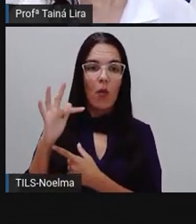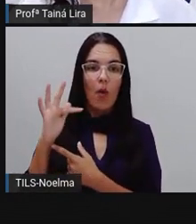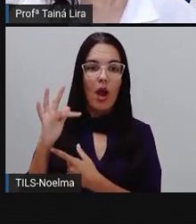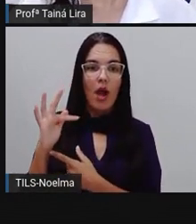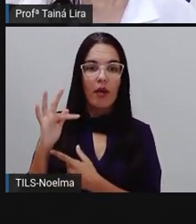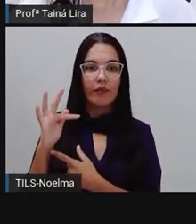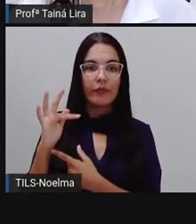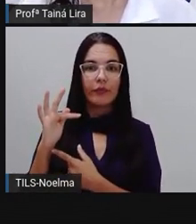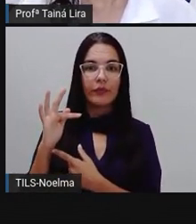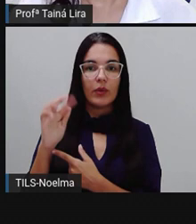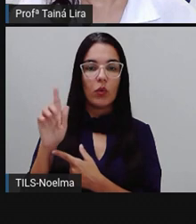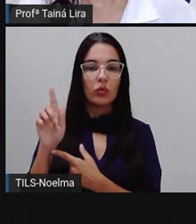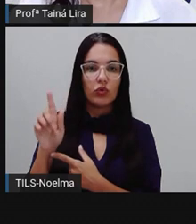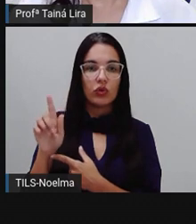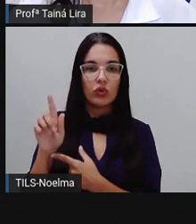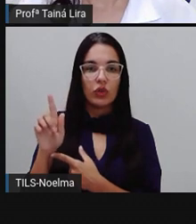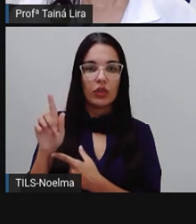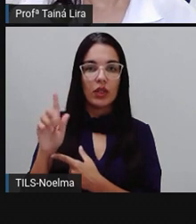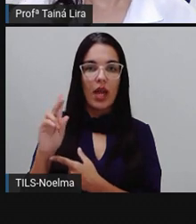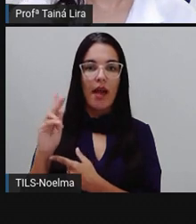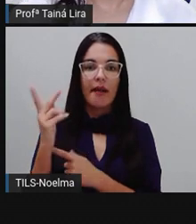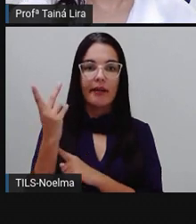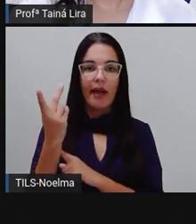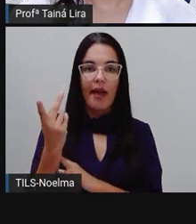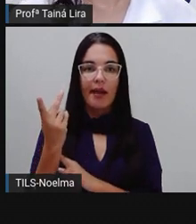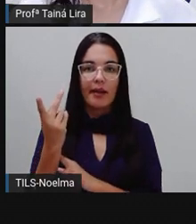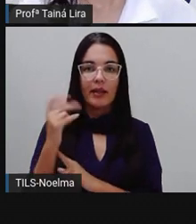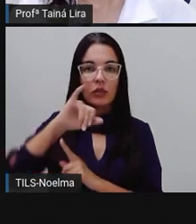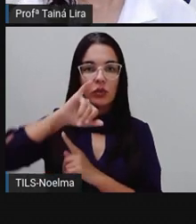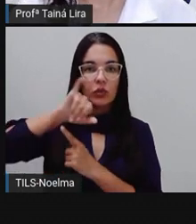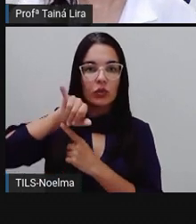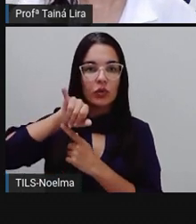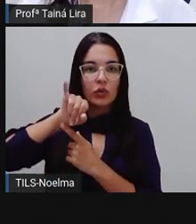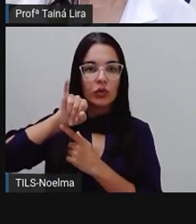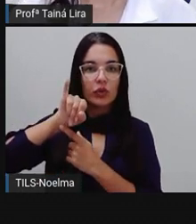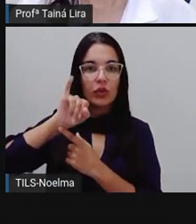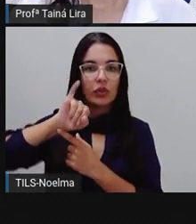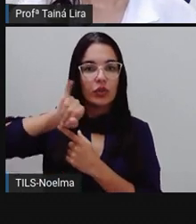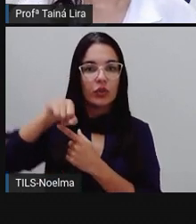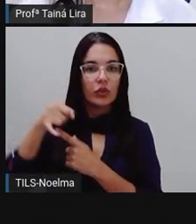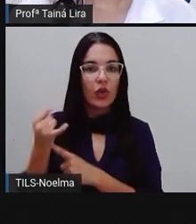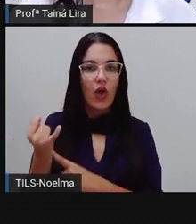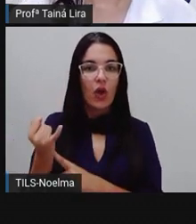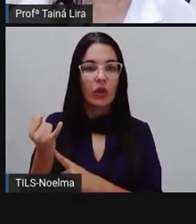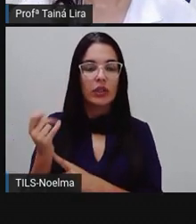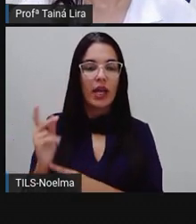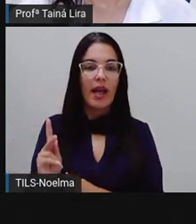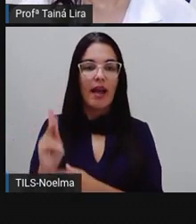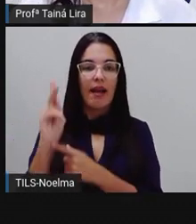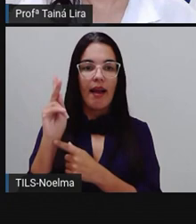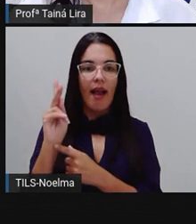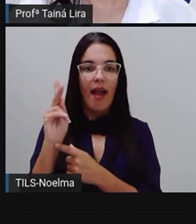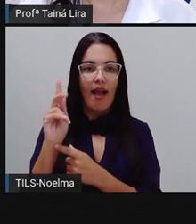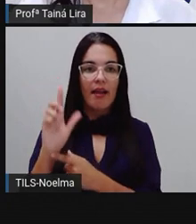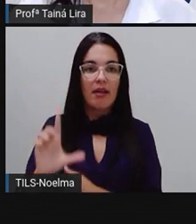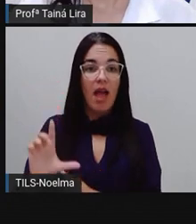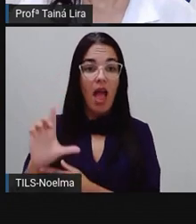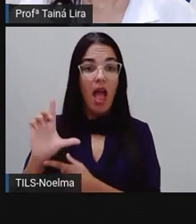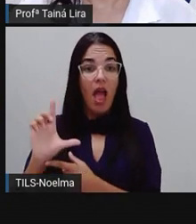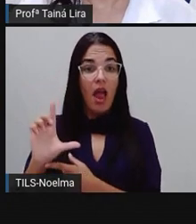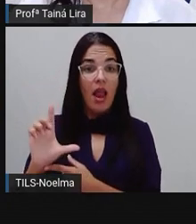o F, o G, H, I, G, K,